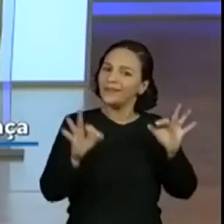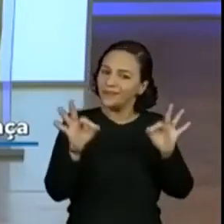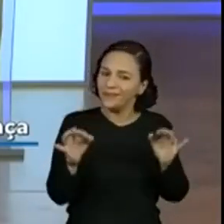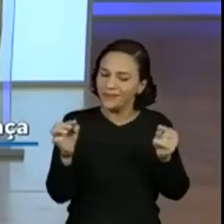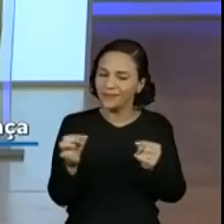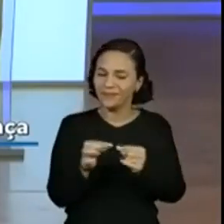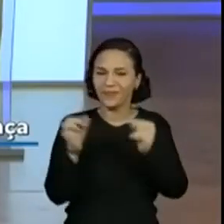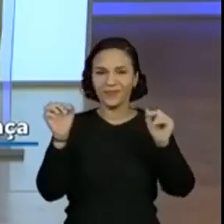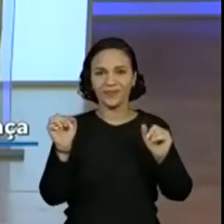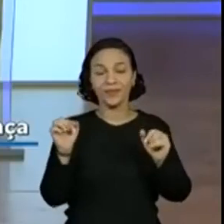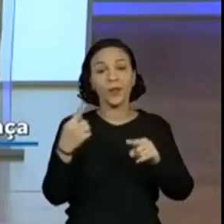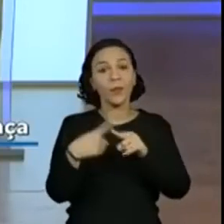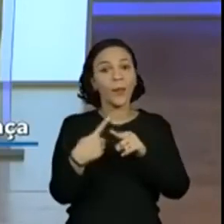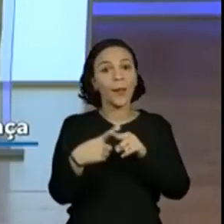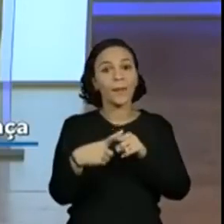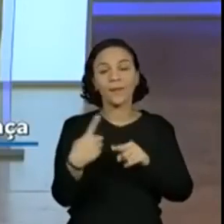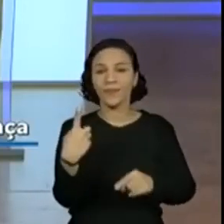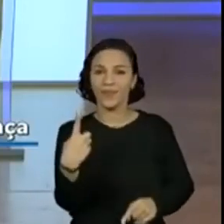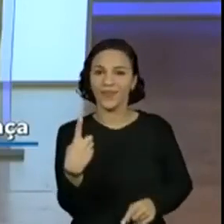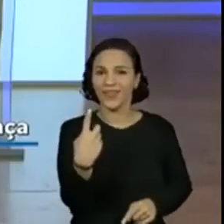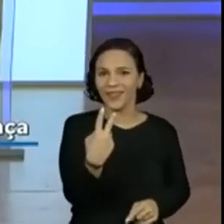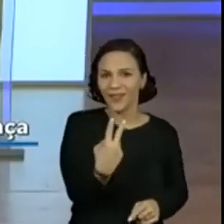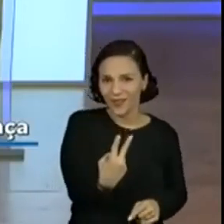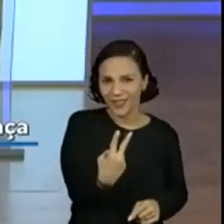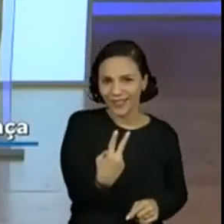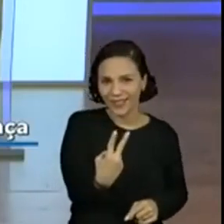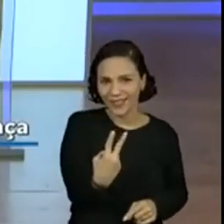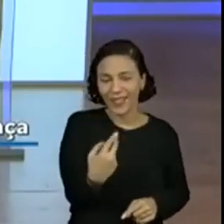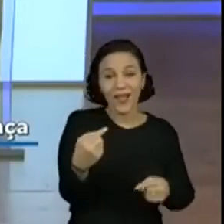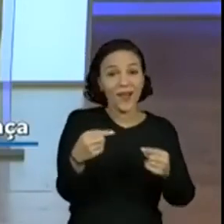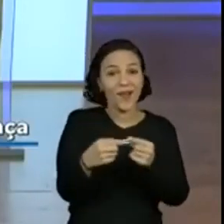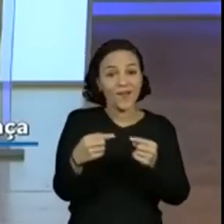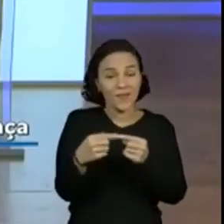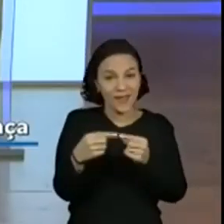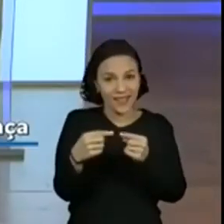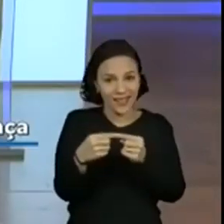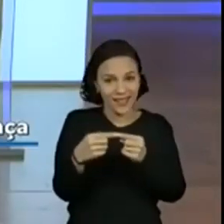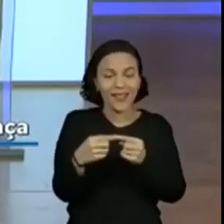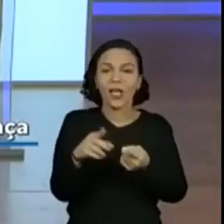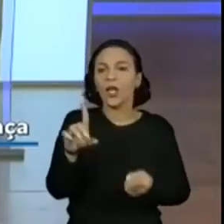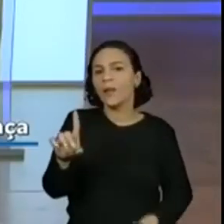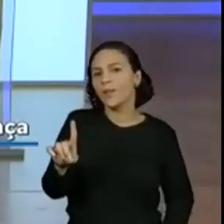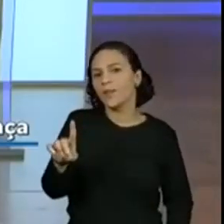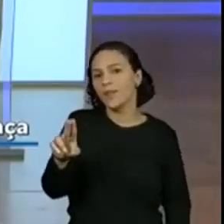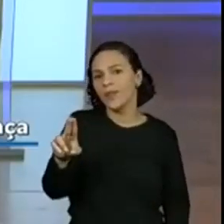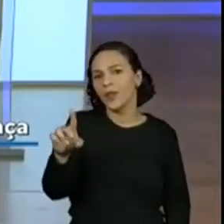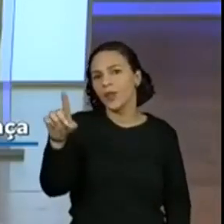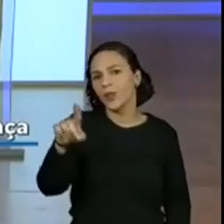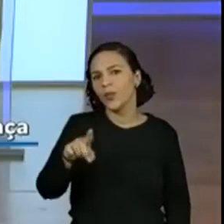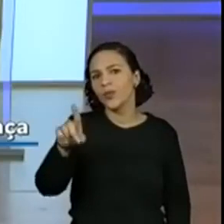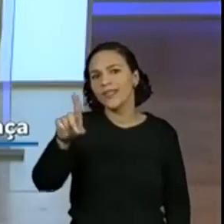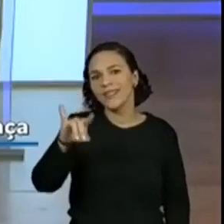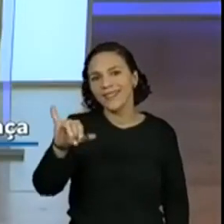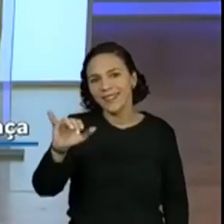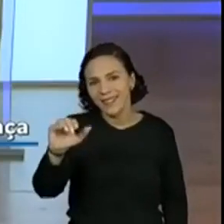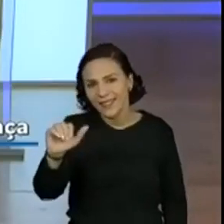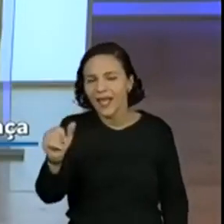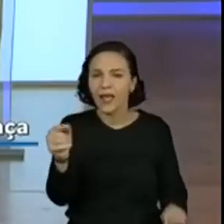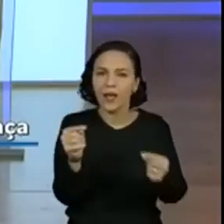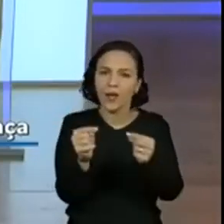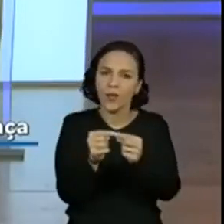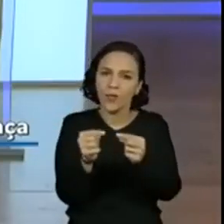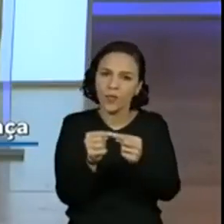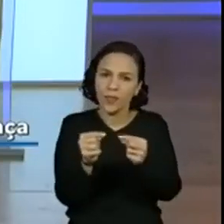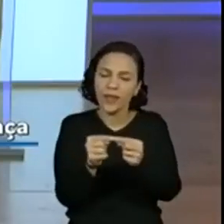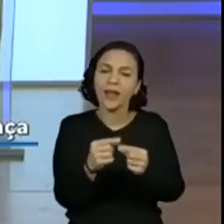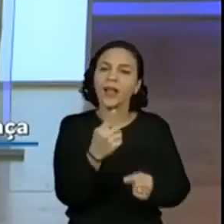corresponde a doze unidades. Ok, mas ali ainda ficou um tanto confuso.